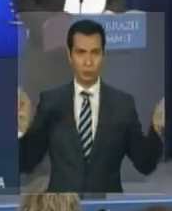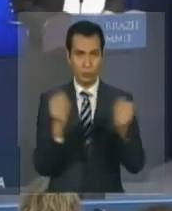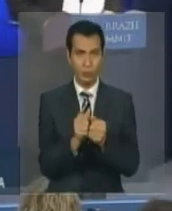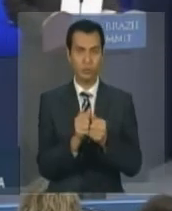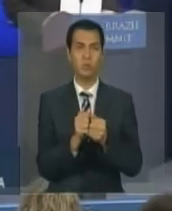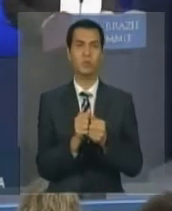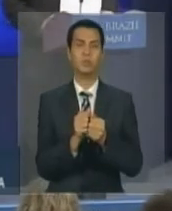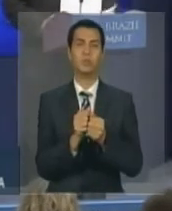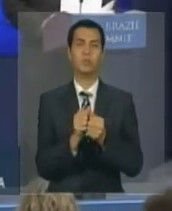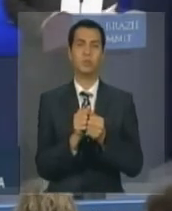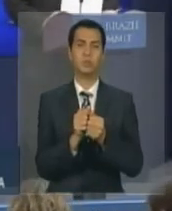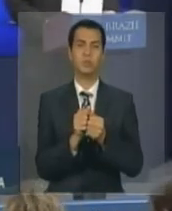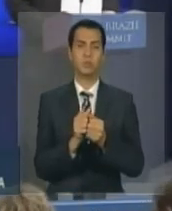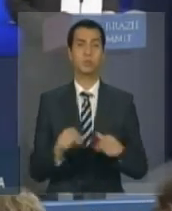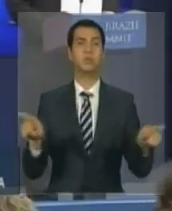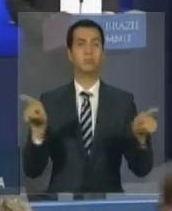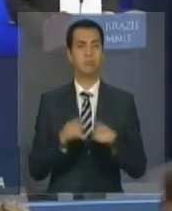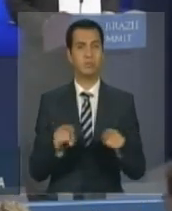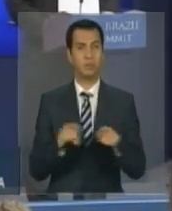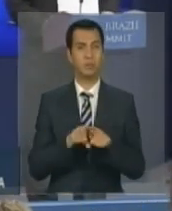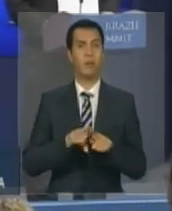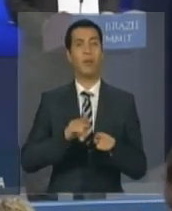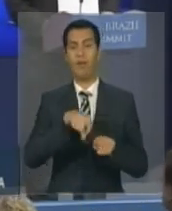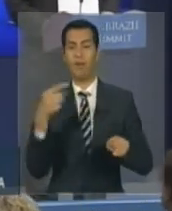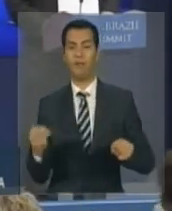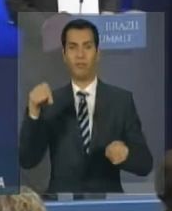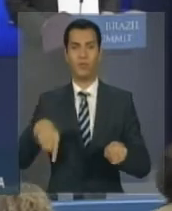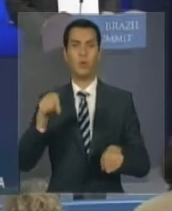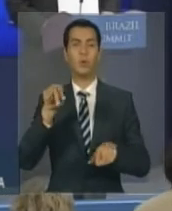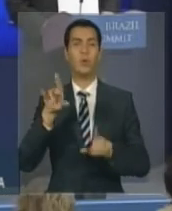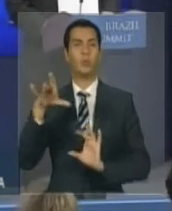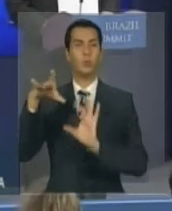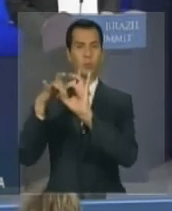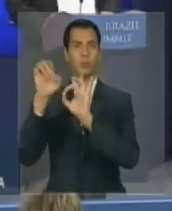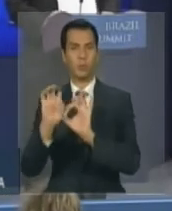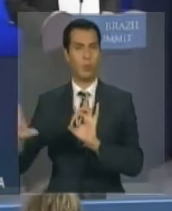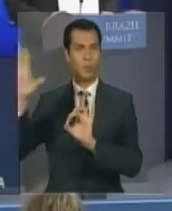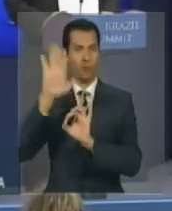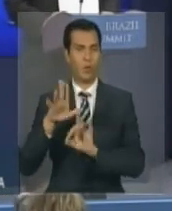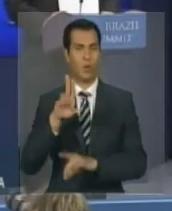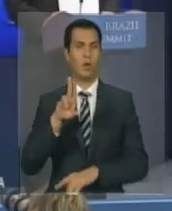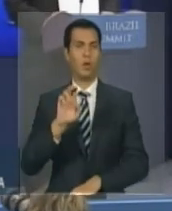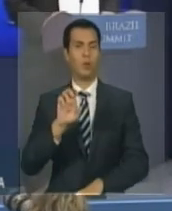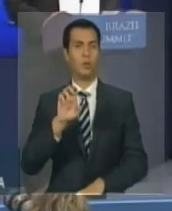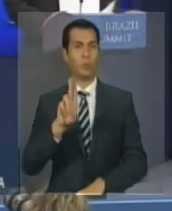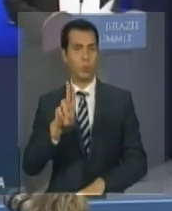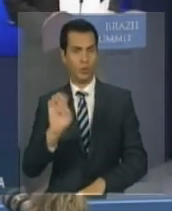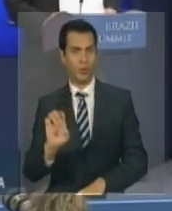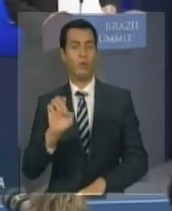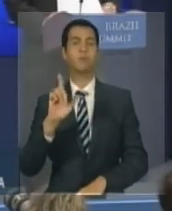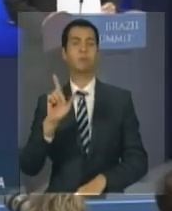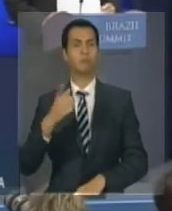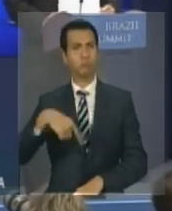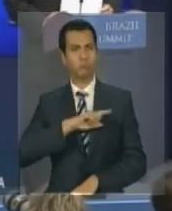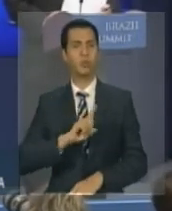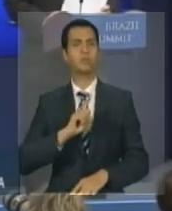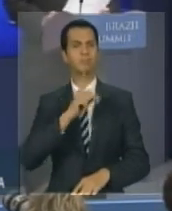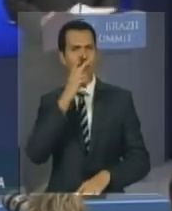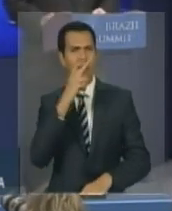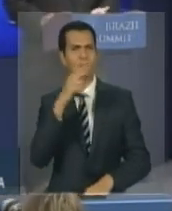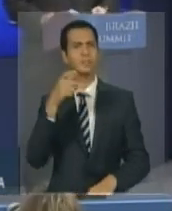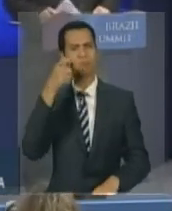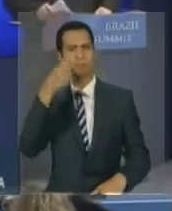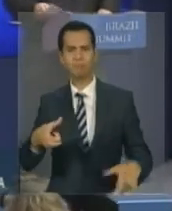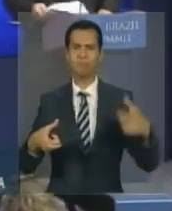os atores-chave do lado da União Europeia, tudo isso demonstra que há um interesse muito grande de ambas as partes, no sentido de